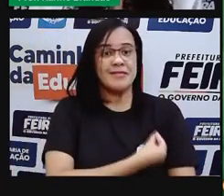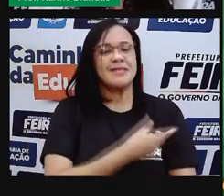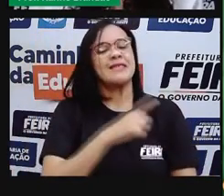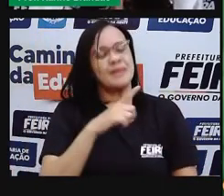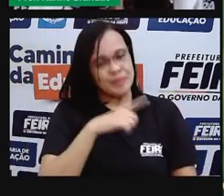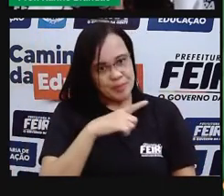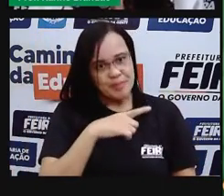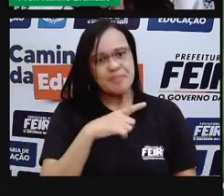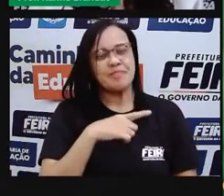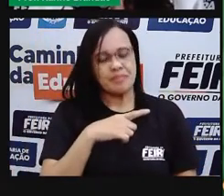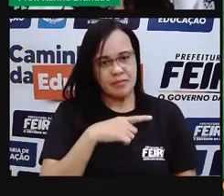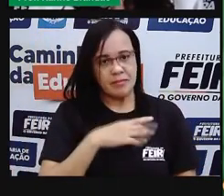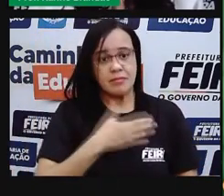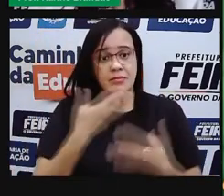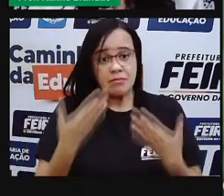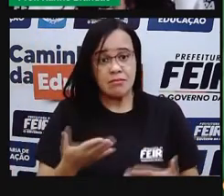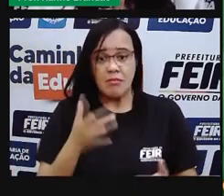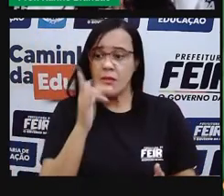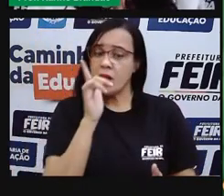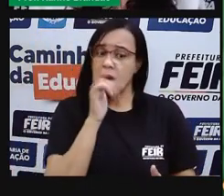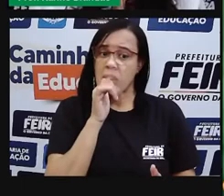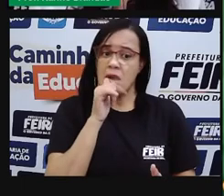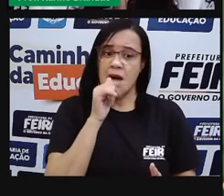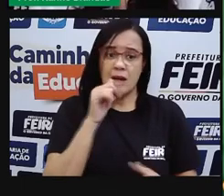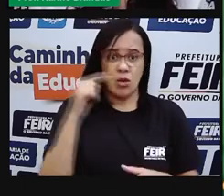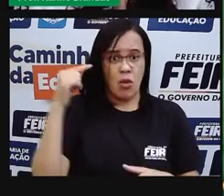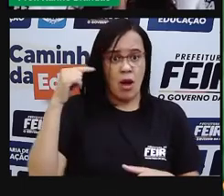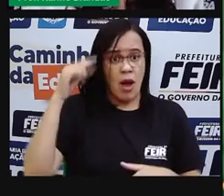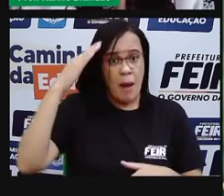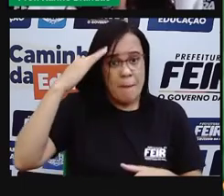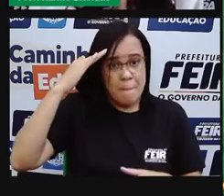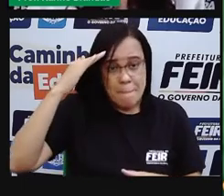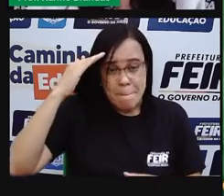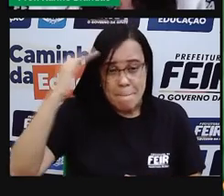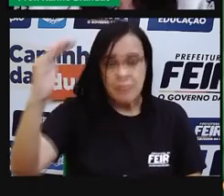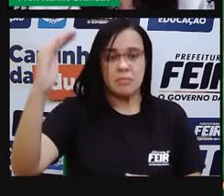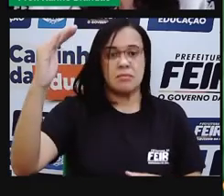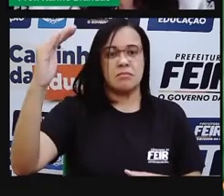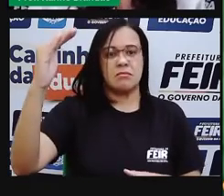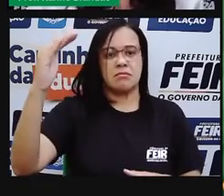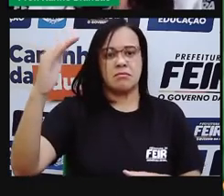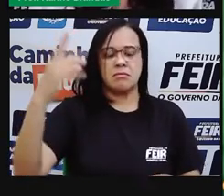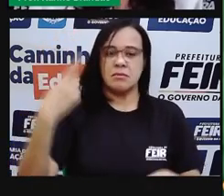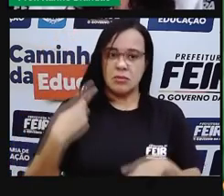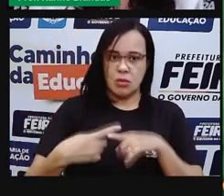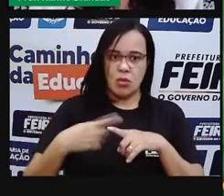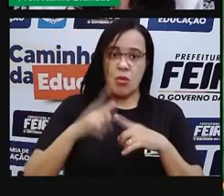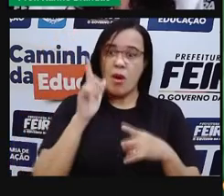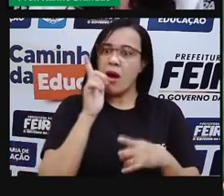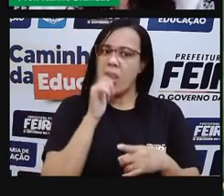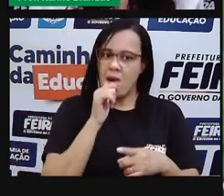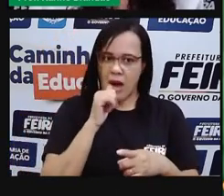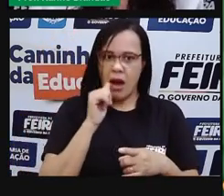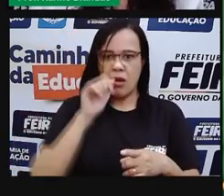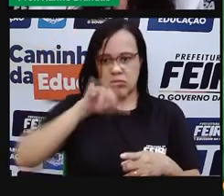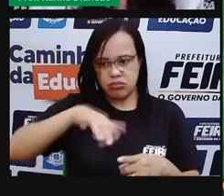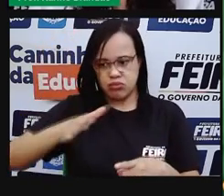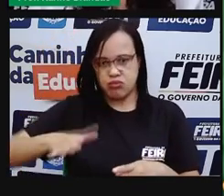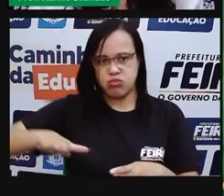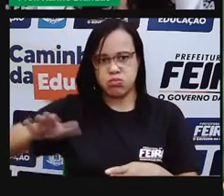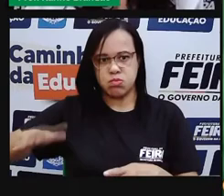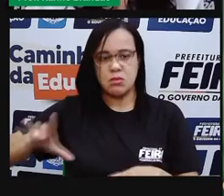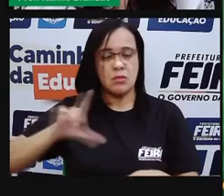líquida, ela é primordial pra isso, porque a vida existe onde tem água líquida, certo?